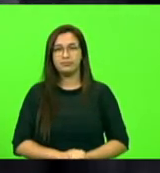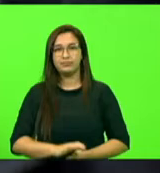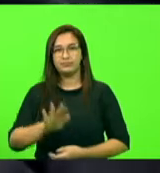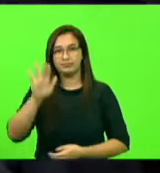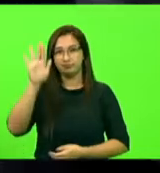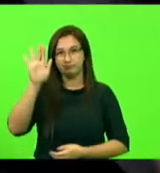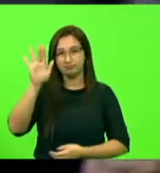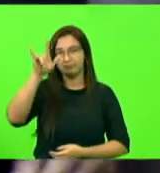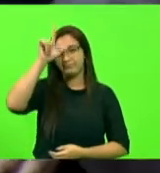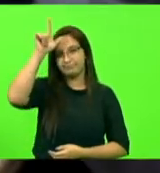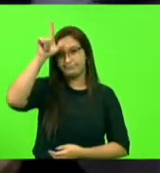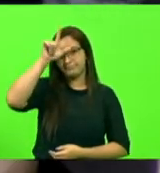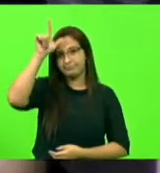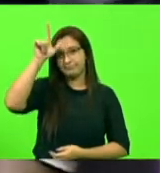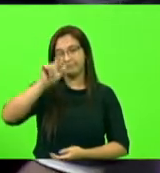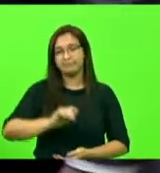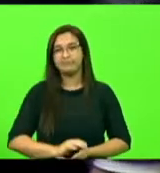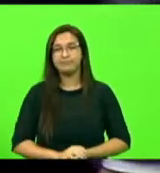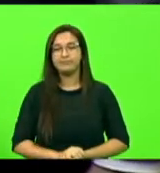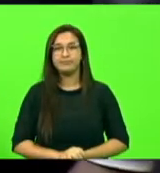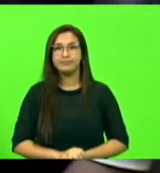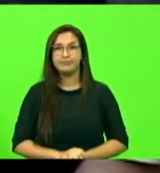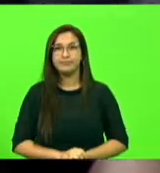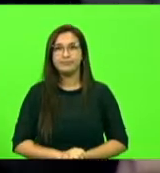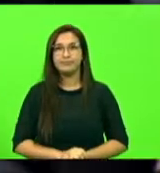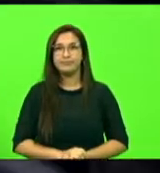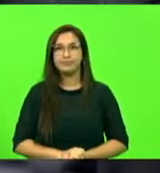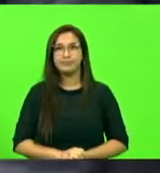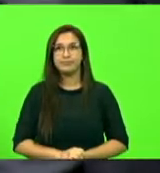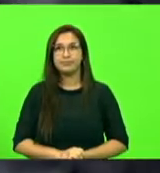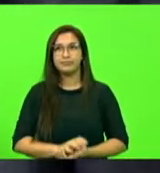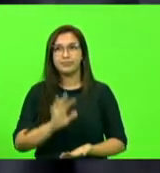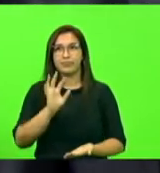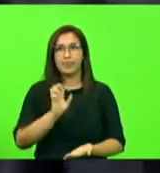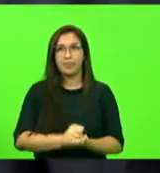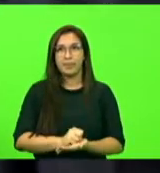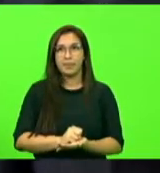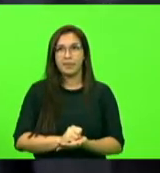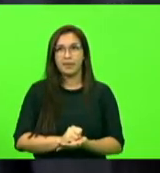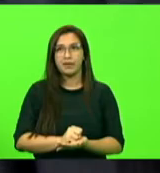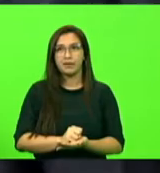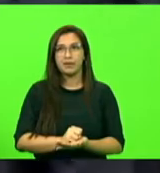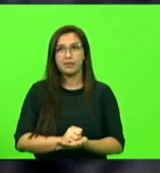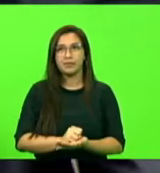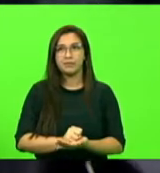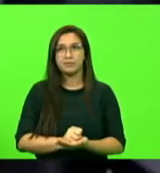Por favor, deputado Sargento Lima. Vossa Excelência está online.